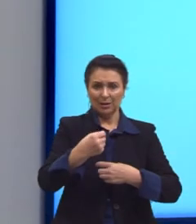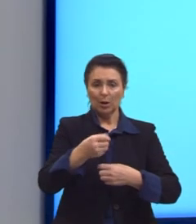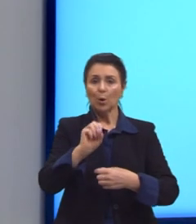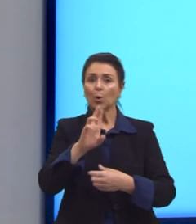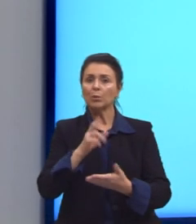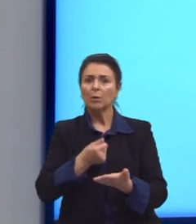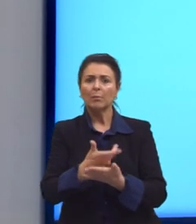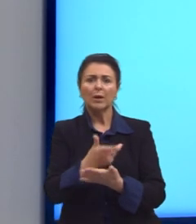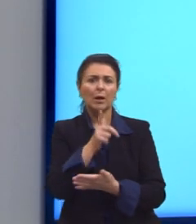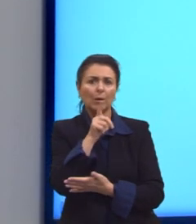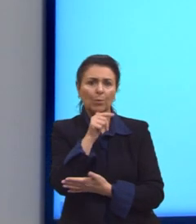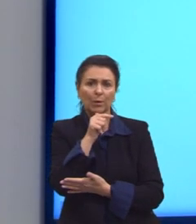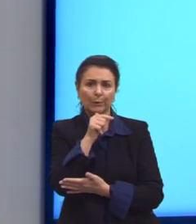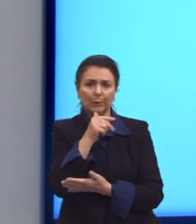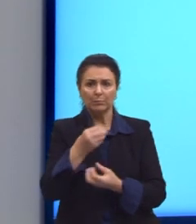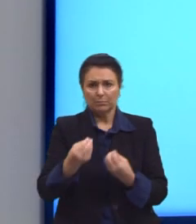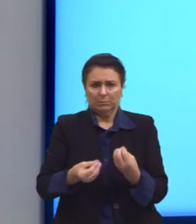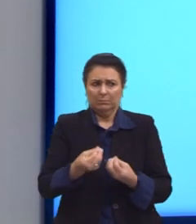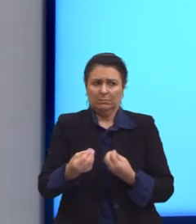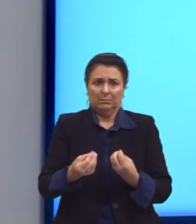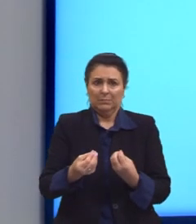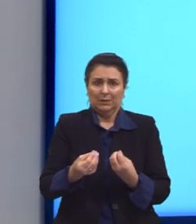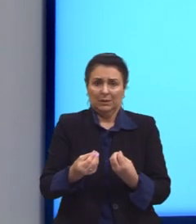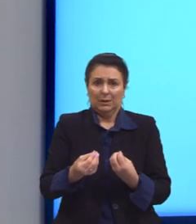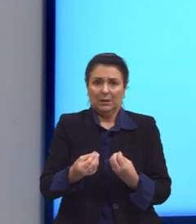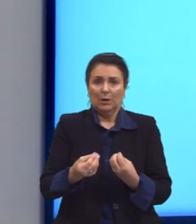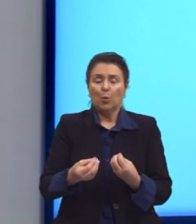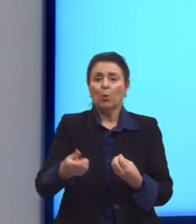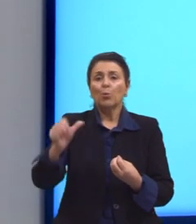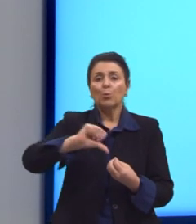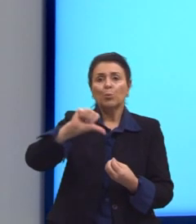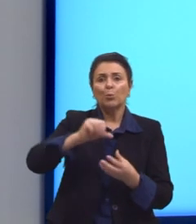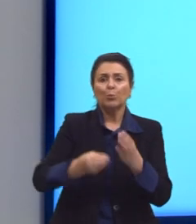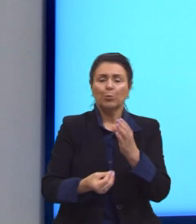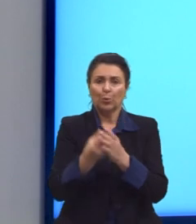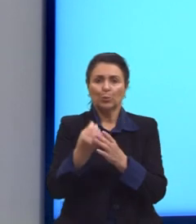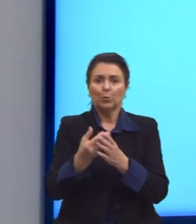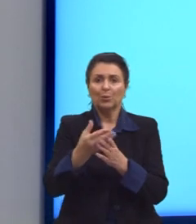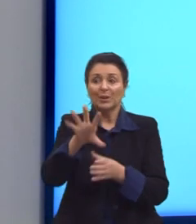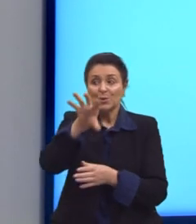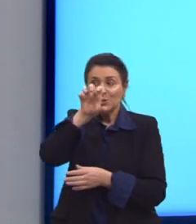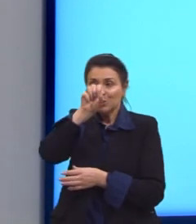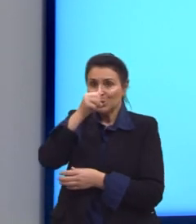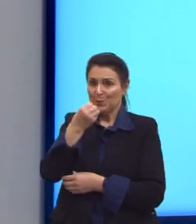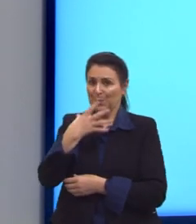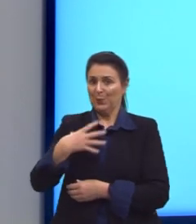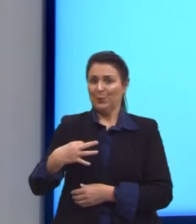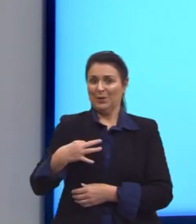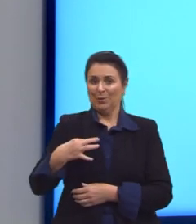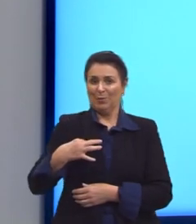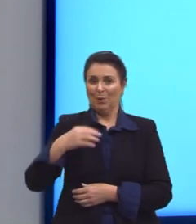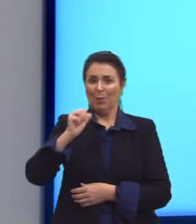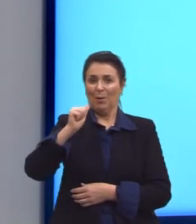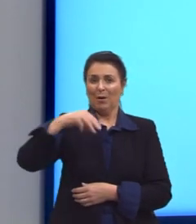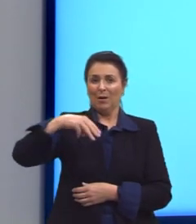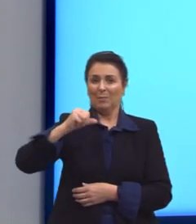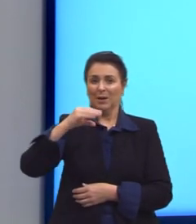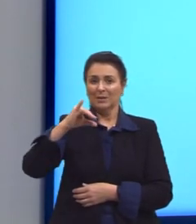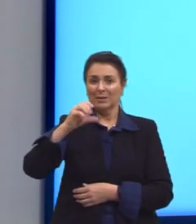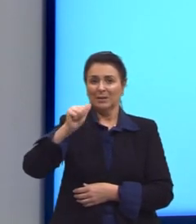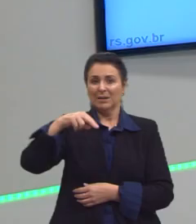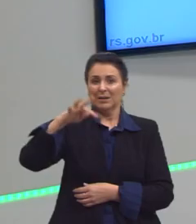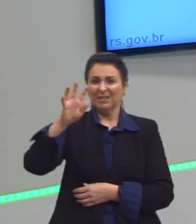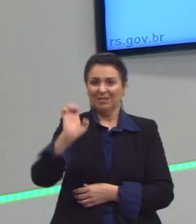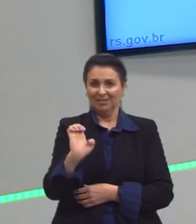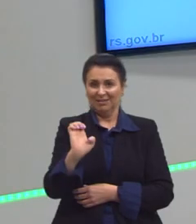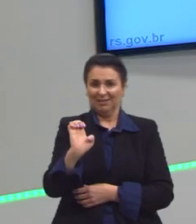ao invés de estar comprando amaciante. Então, eles conseguem concentrar, então, reduzir a quantidade de água para nos vender um produto concentrado.